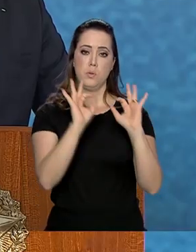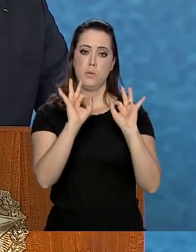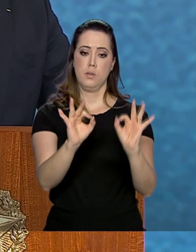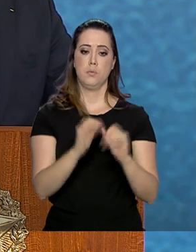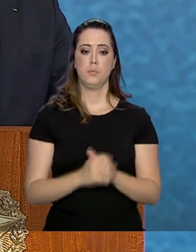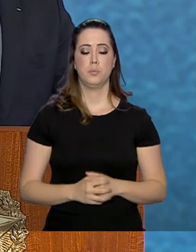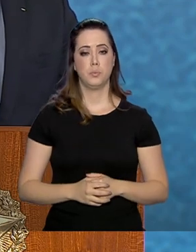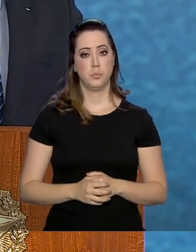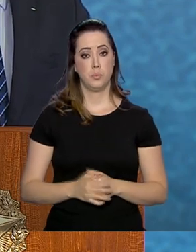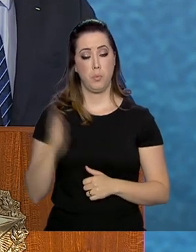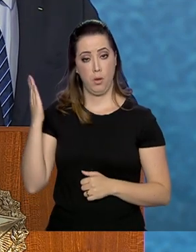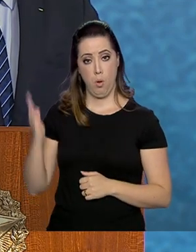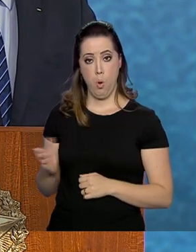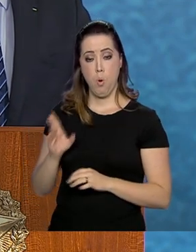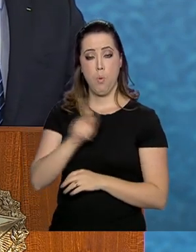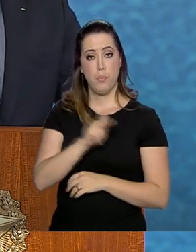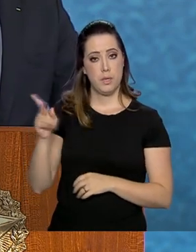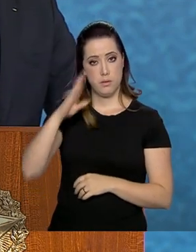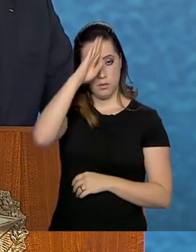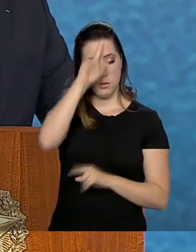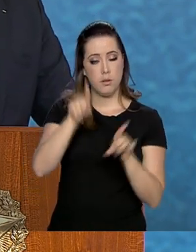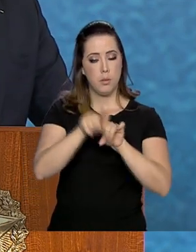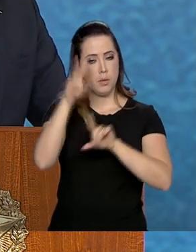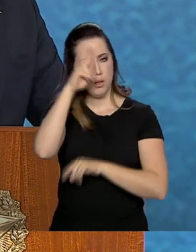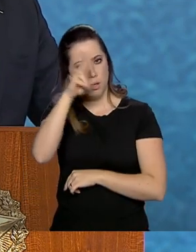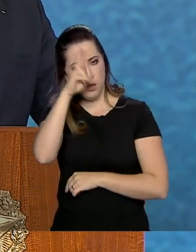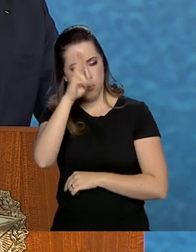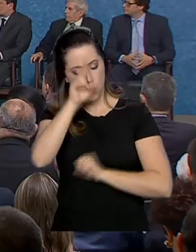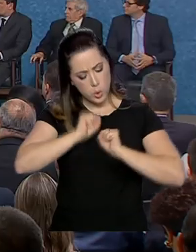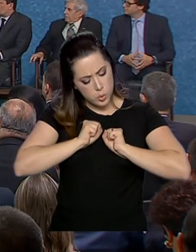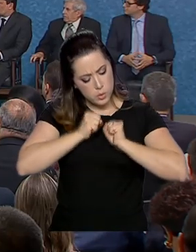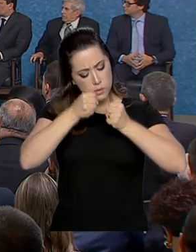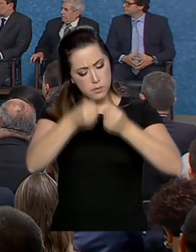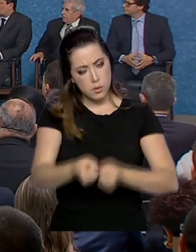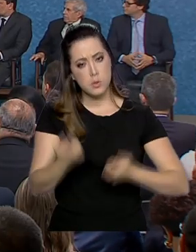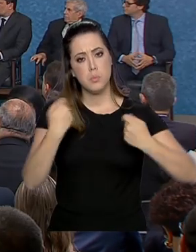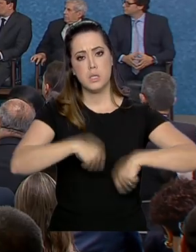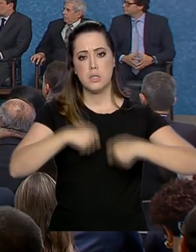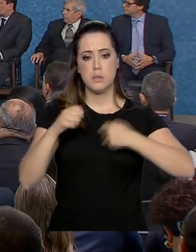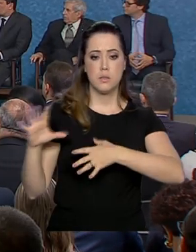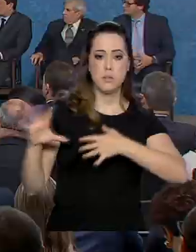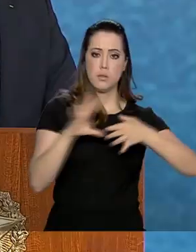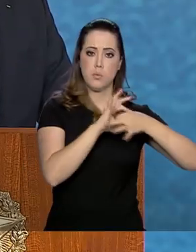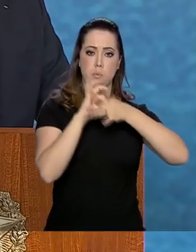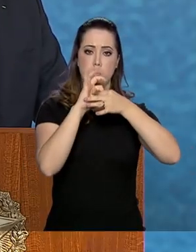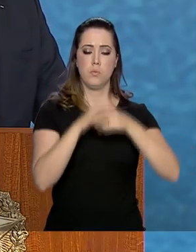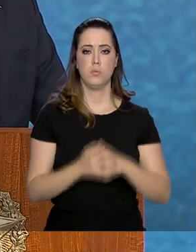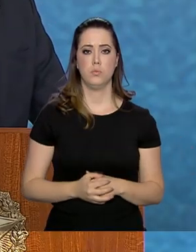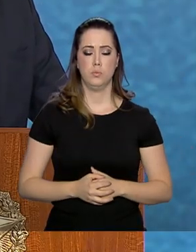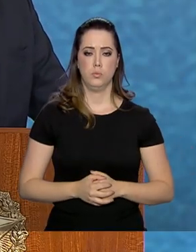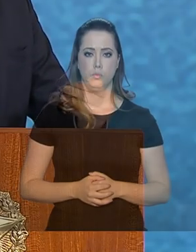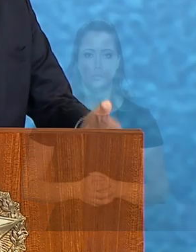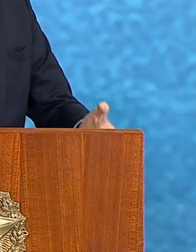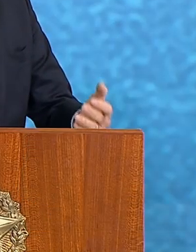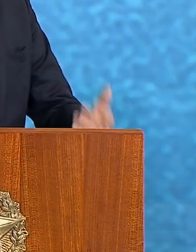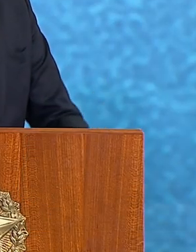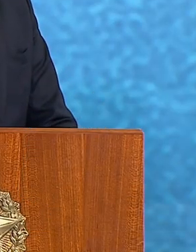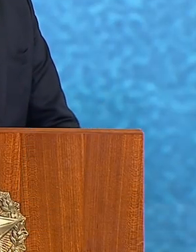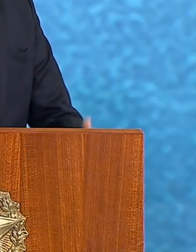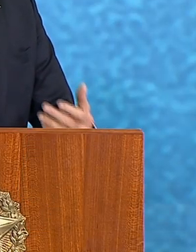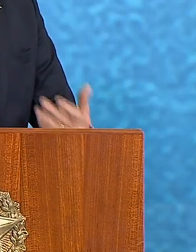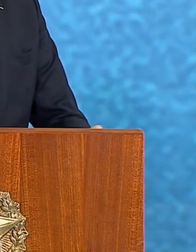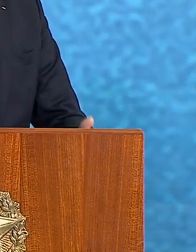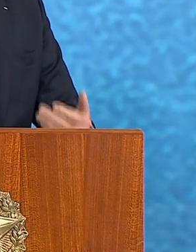O presidente Jair Bolsonaro também lembrou que o esforço tem que ser conjunto. Ninguém quer impor